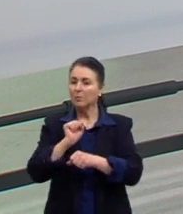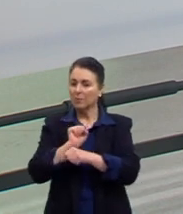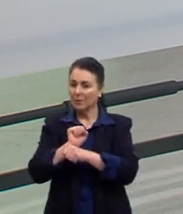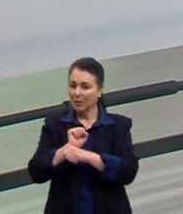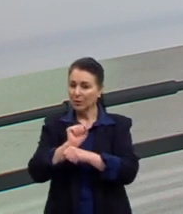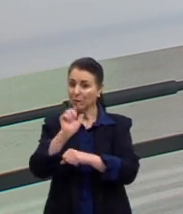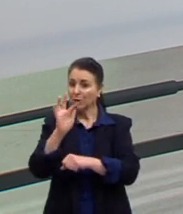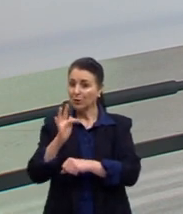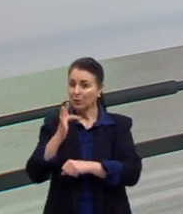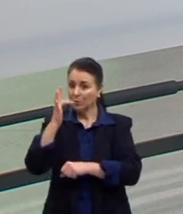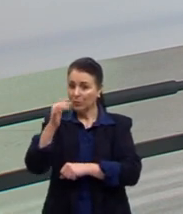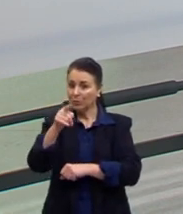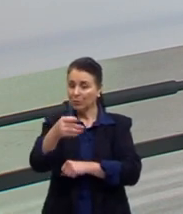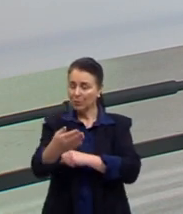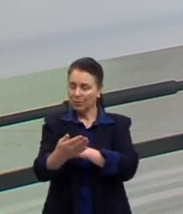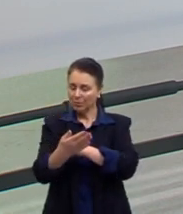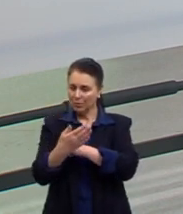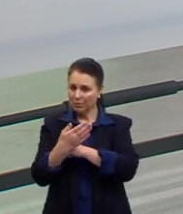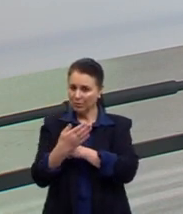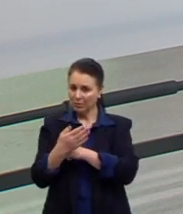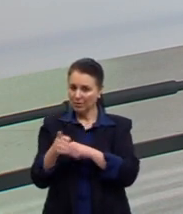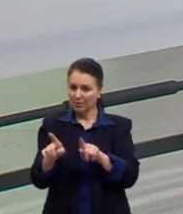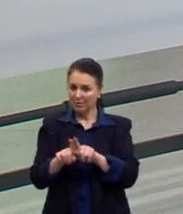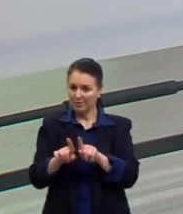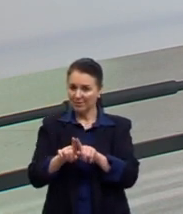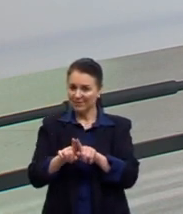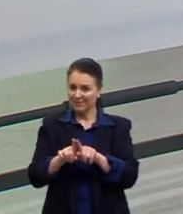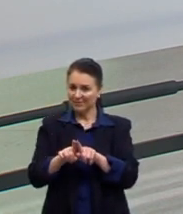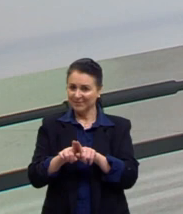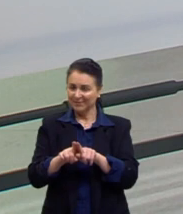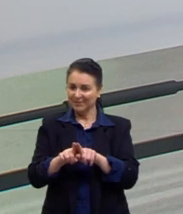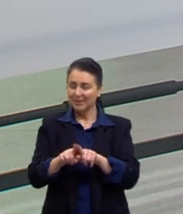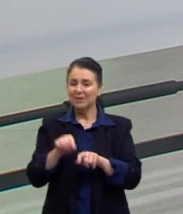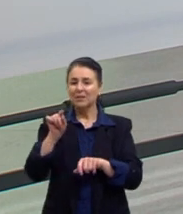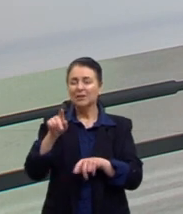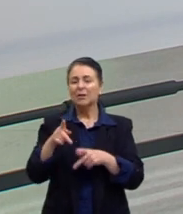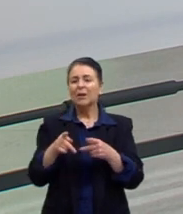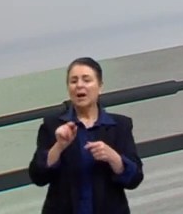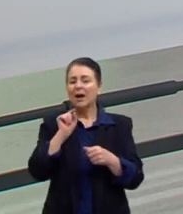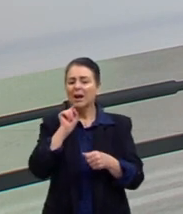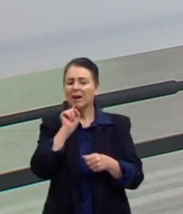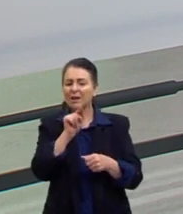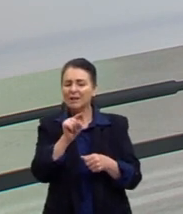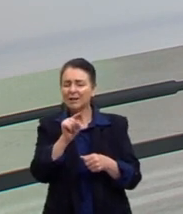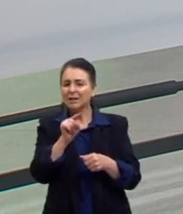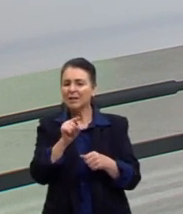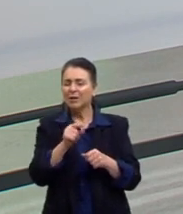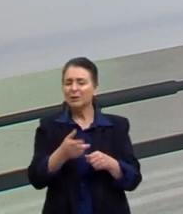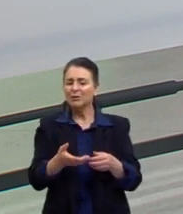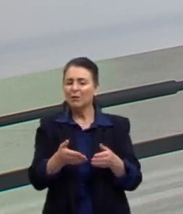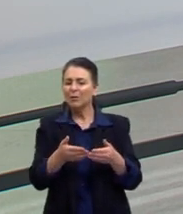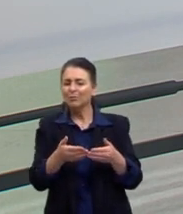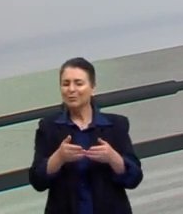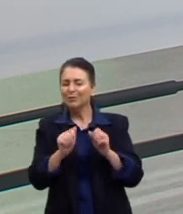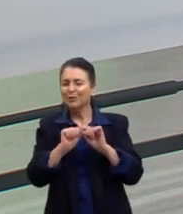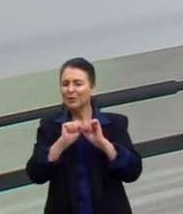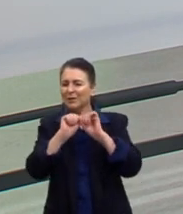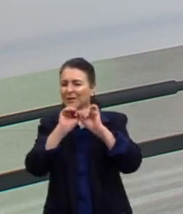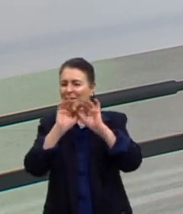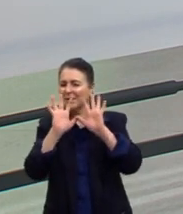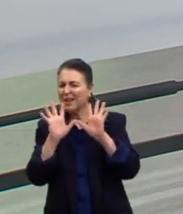você me faça um favor também. Então, ali eu estou já insinuando, eu estou deixando